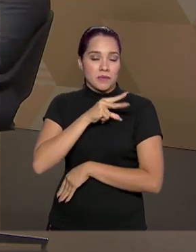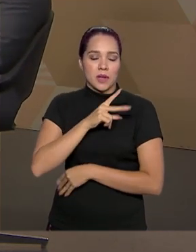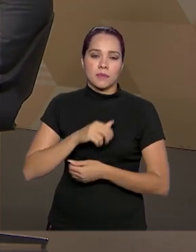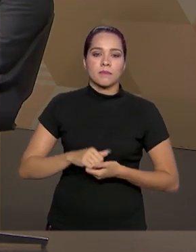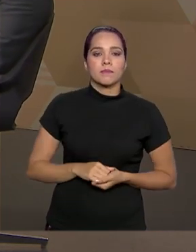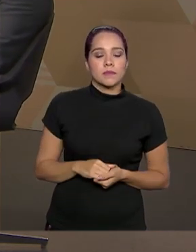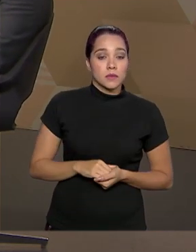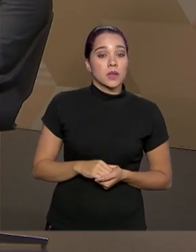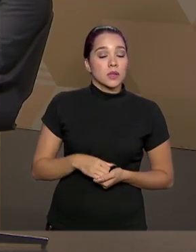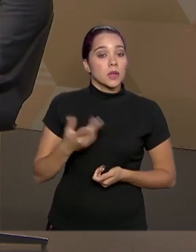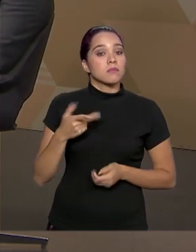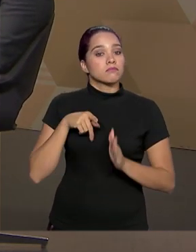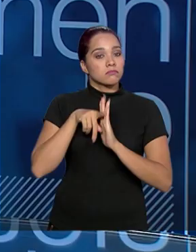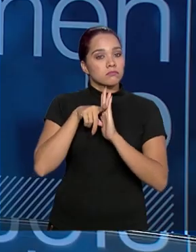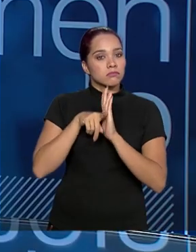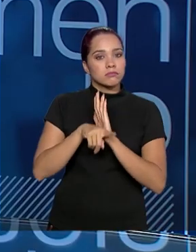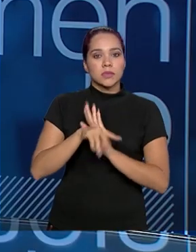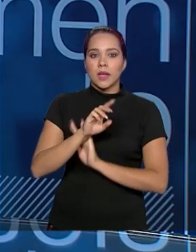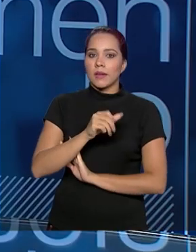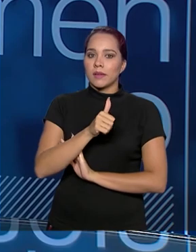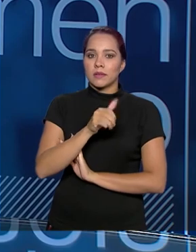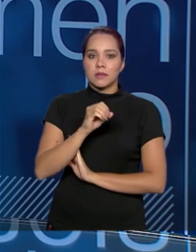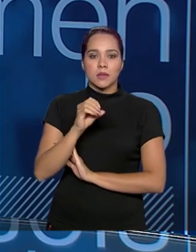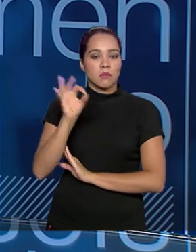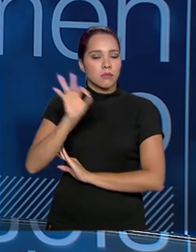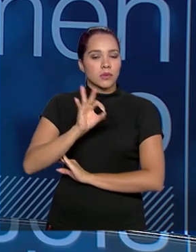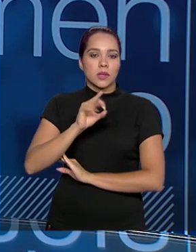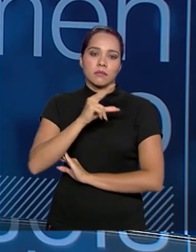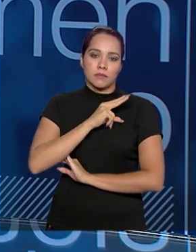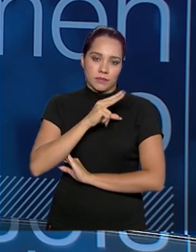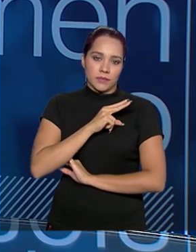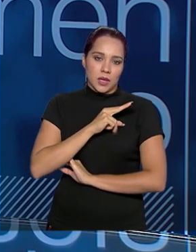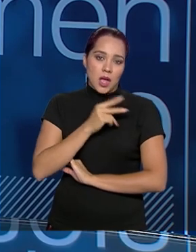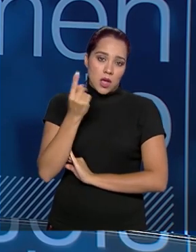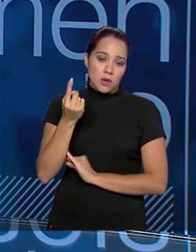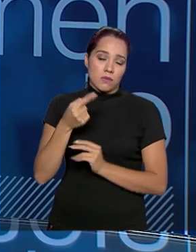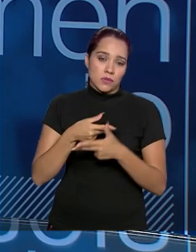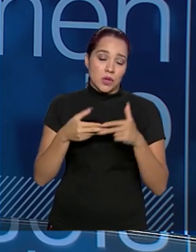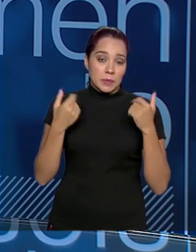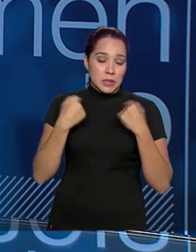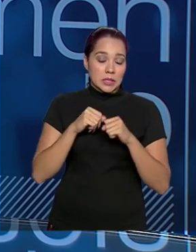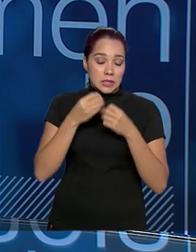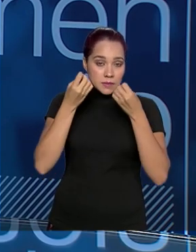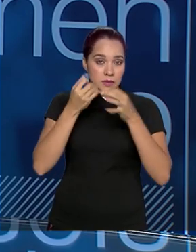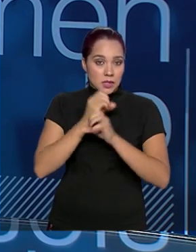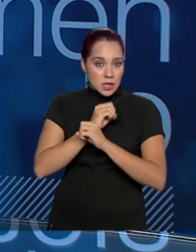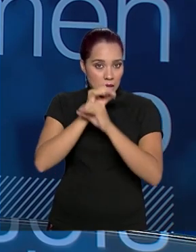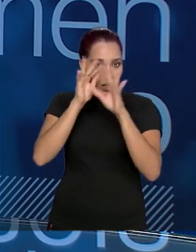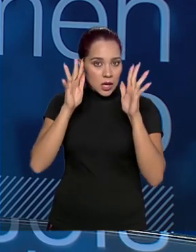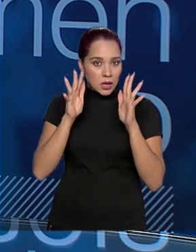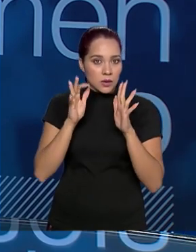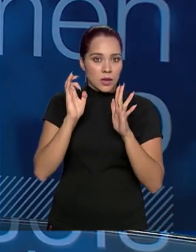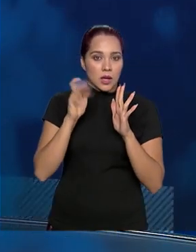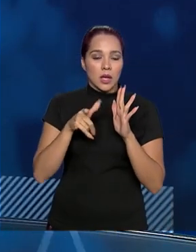A pesquisa é praticamente 100% privada. E uma das coisas que a gente tem que deixar claro é que nós temos um outro